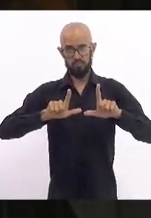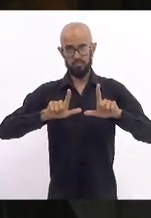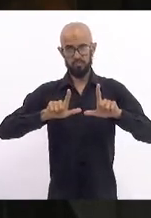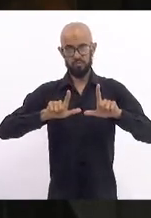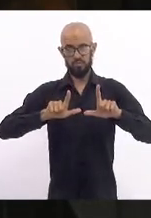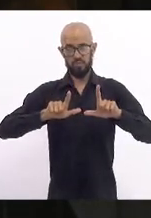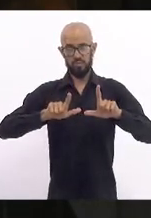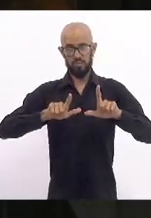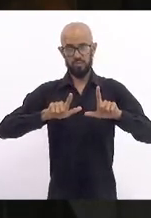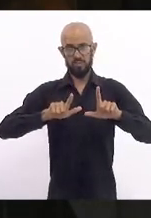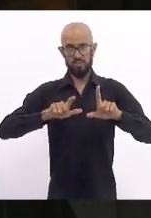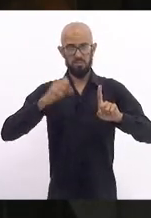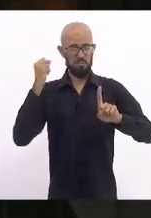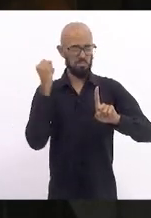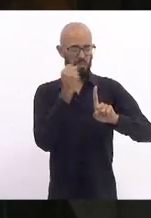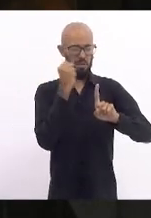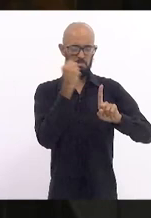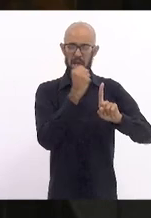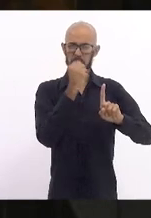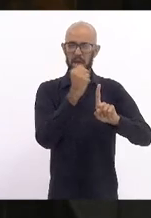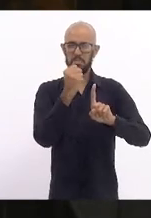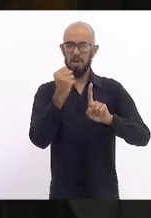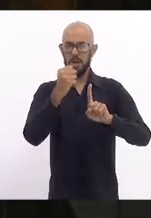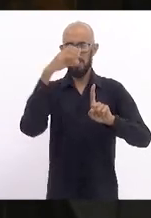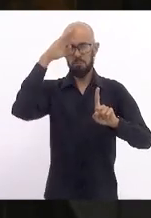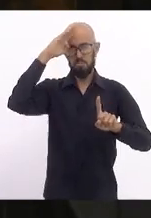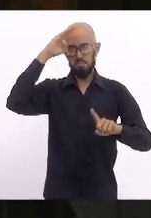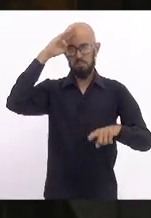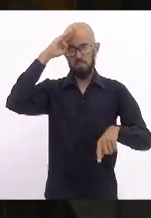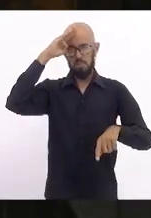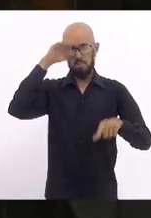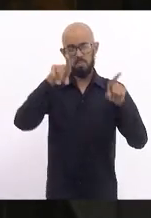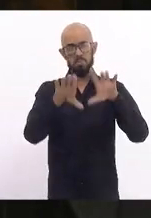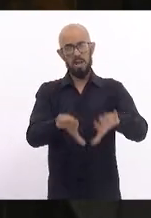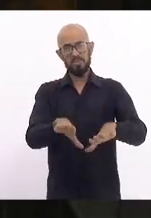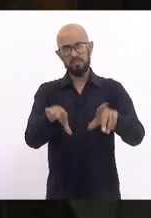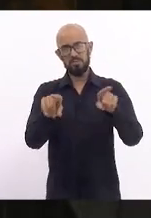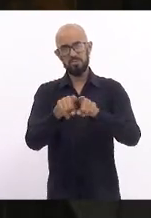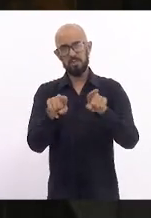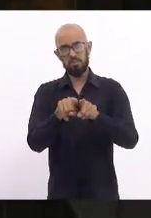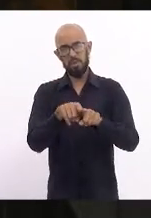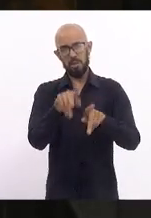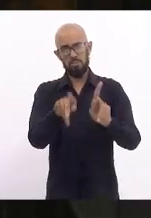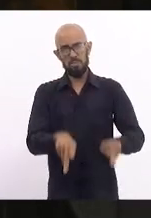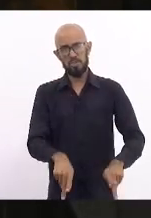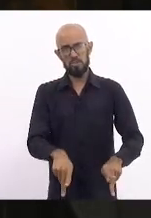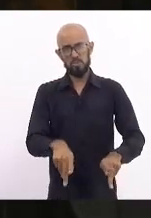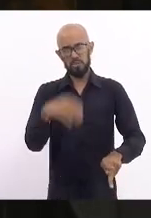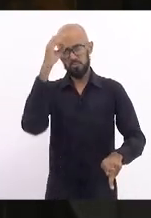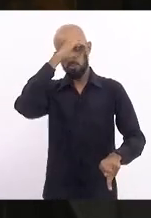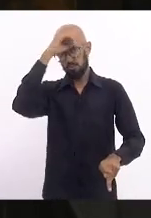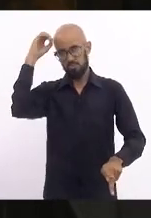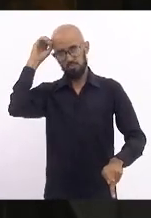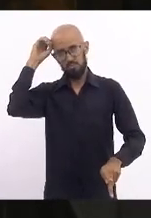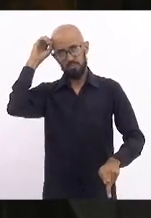morrendo soldados, mas morrendo muita gente inocente na Ucrânia.